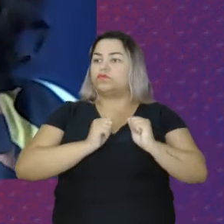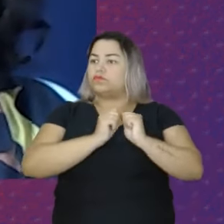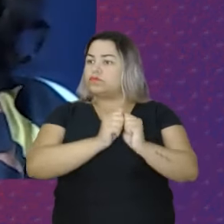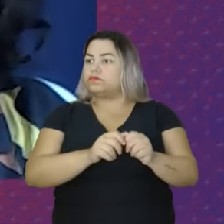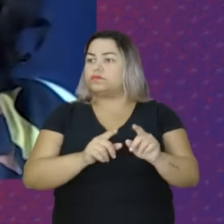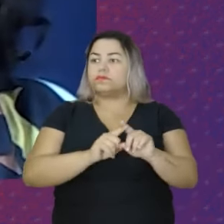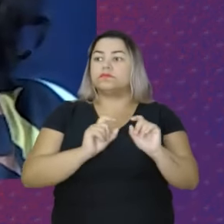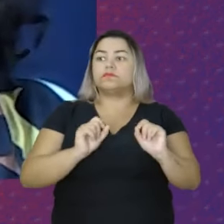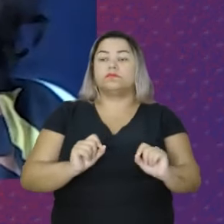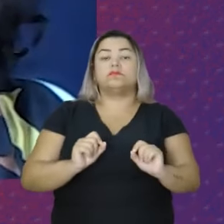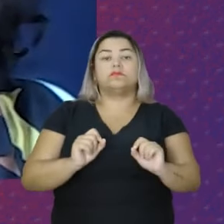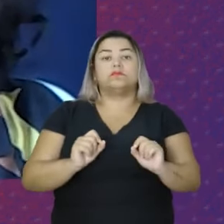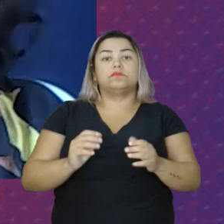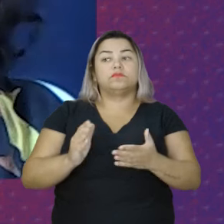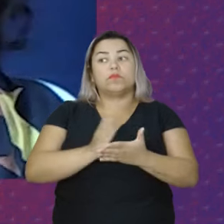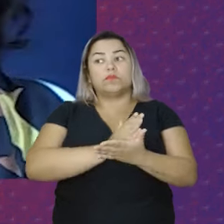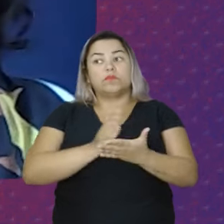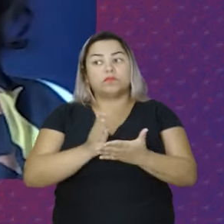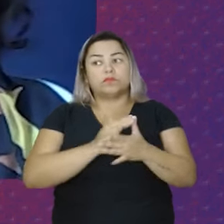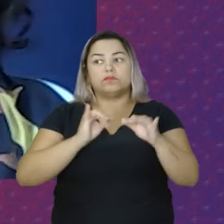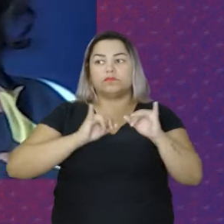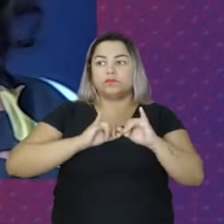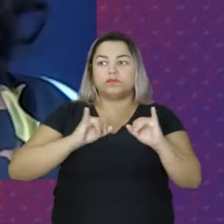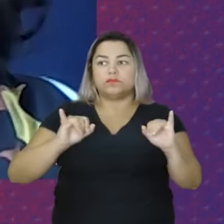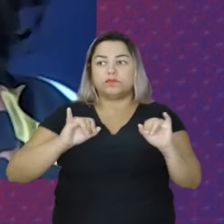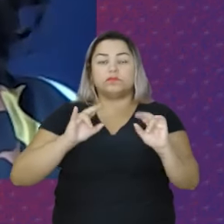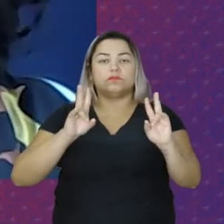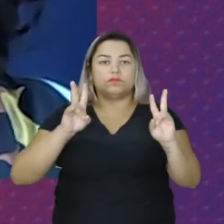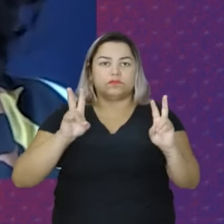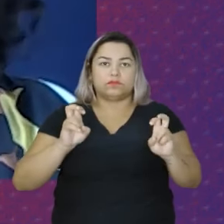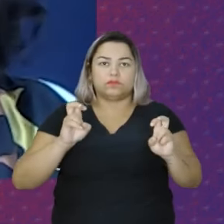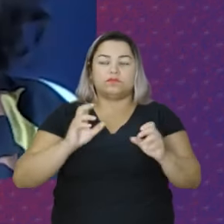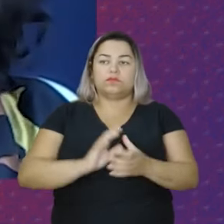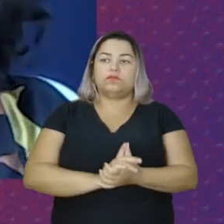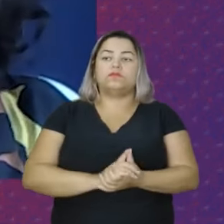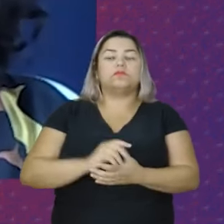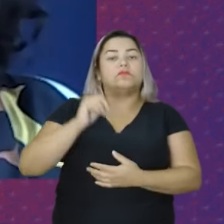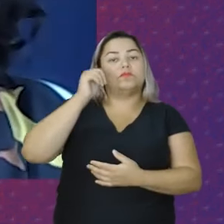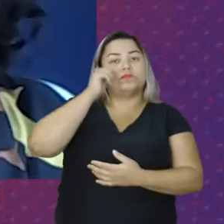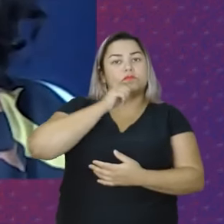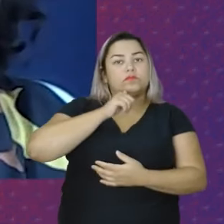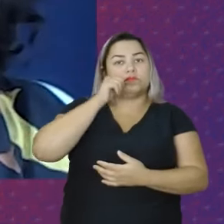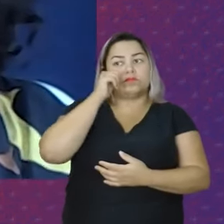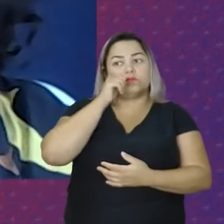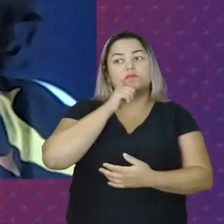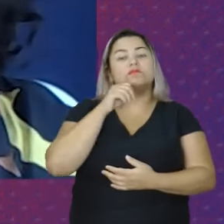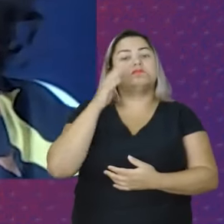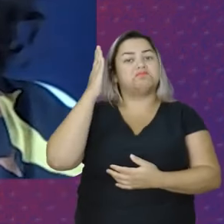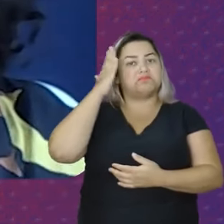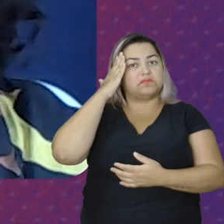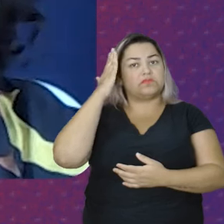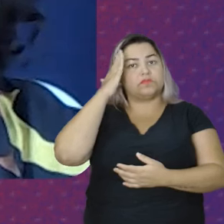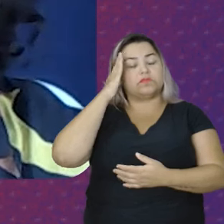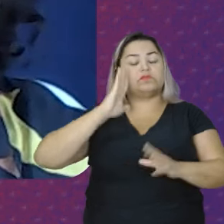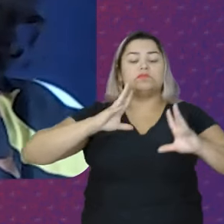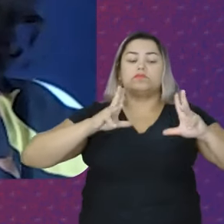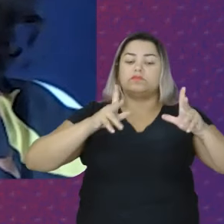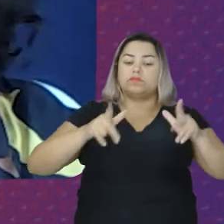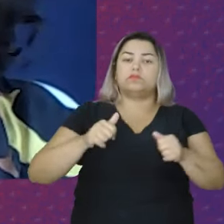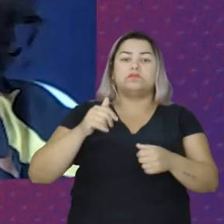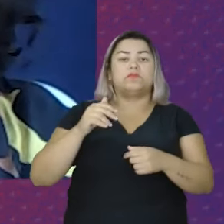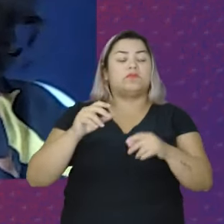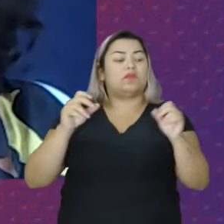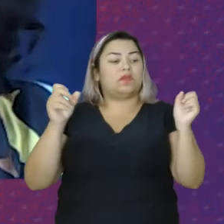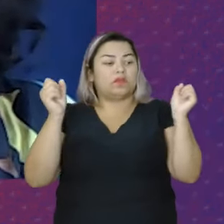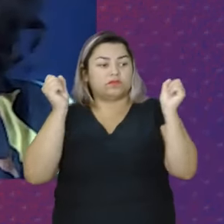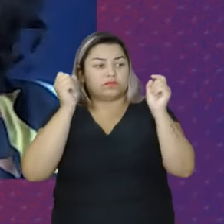trazer algumas informações Como mulher Nós sabemos Todas as dificuldades